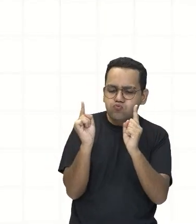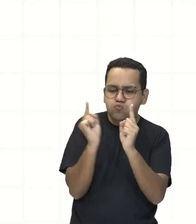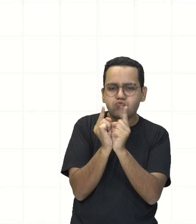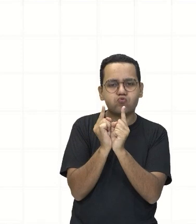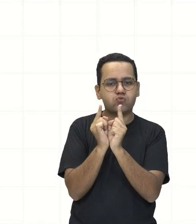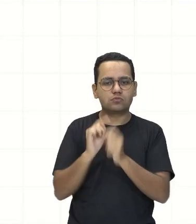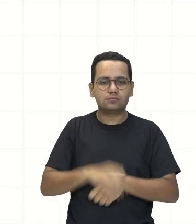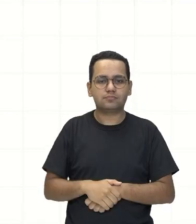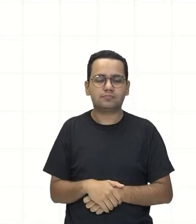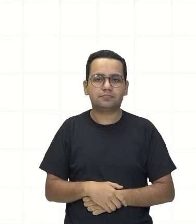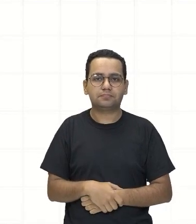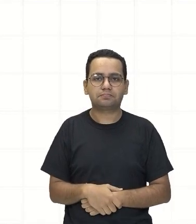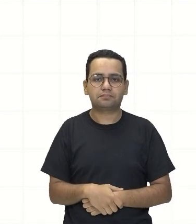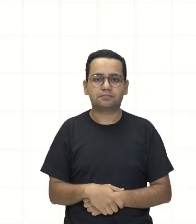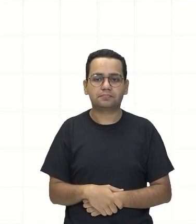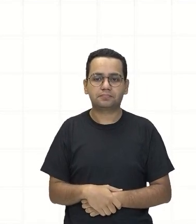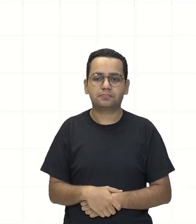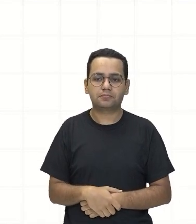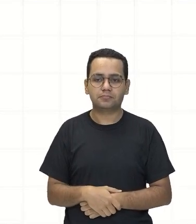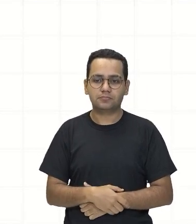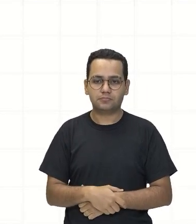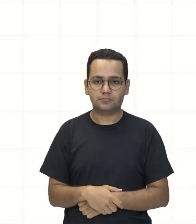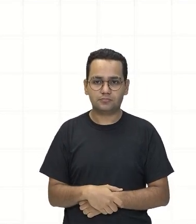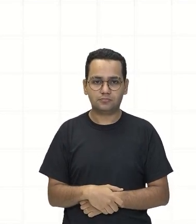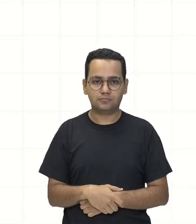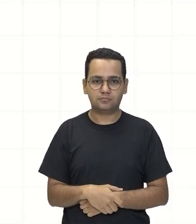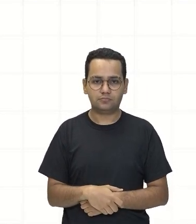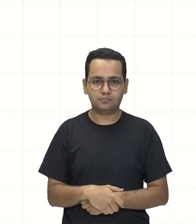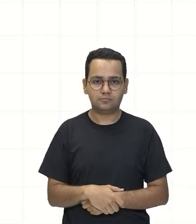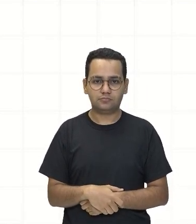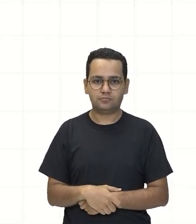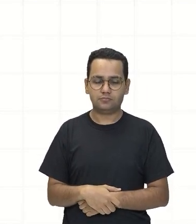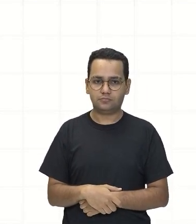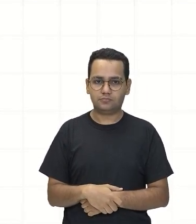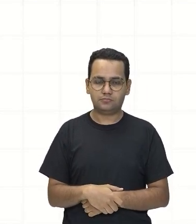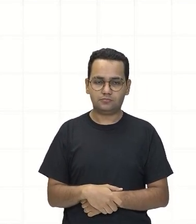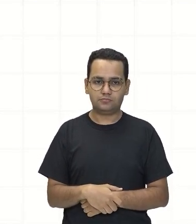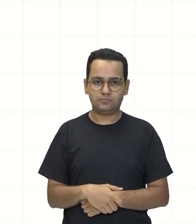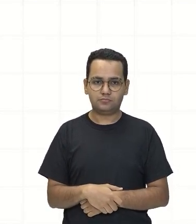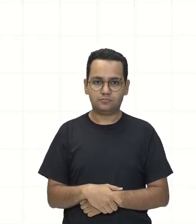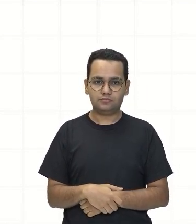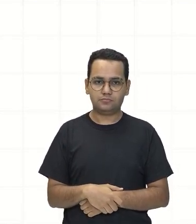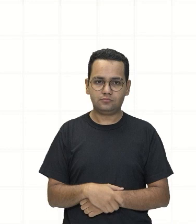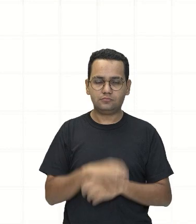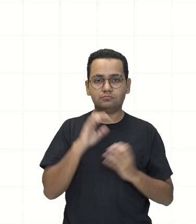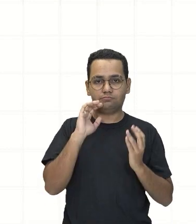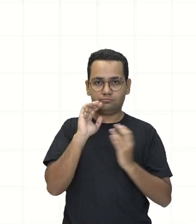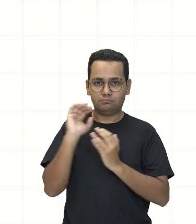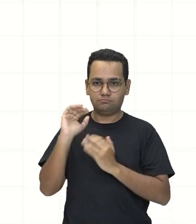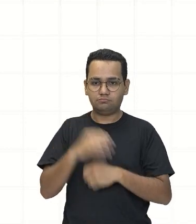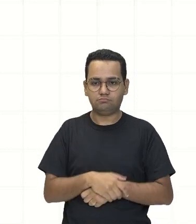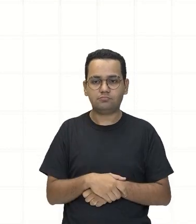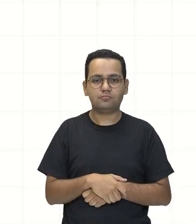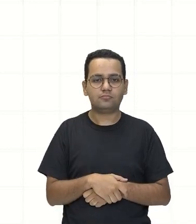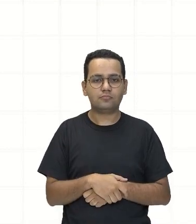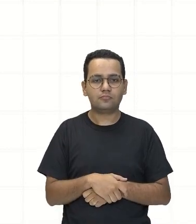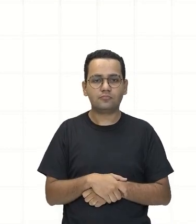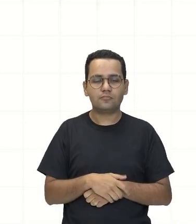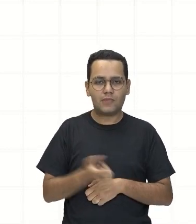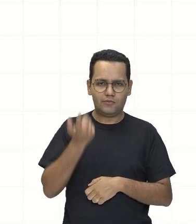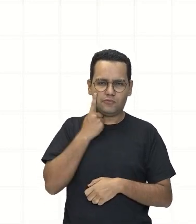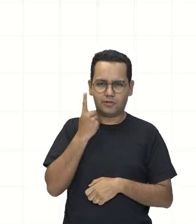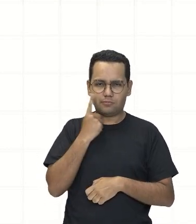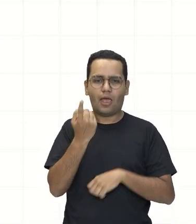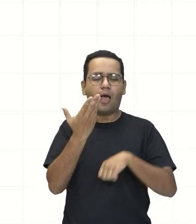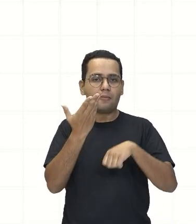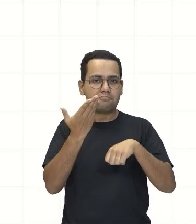Então, nós temos o seguinte Olha As operações Então, vamos ver agora como operar com